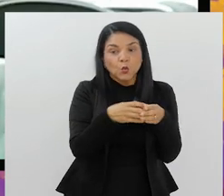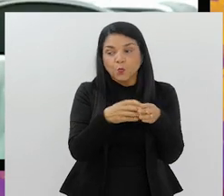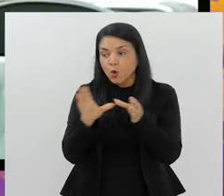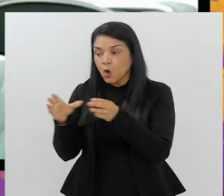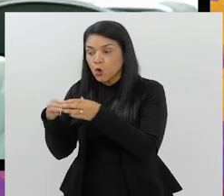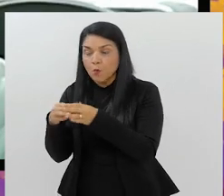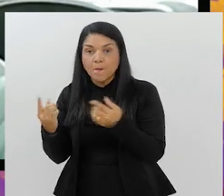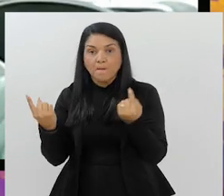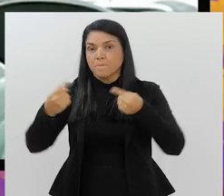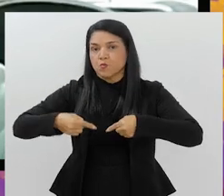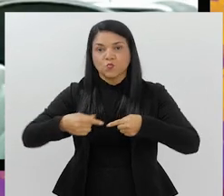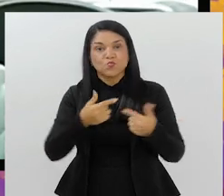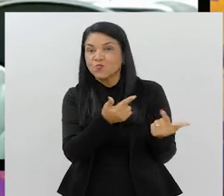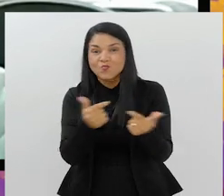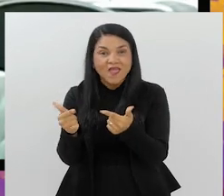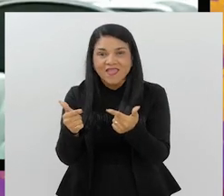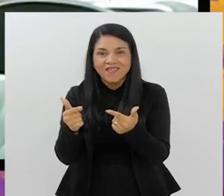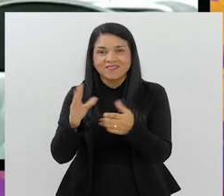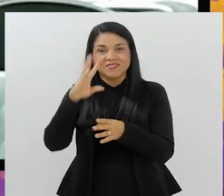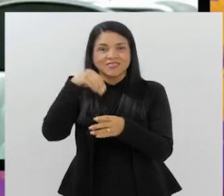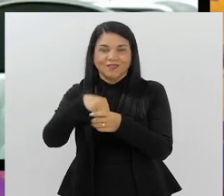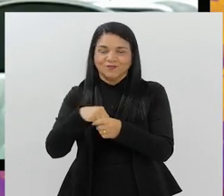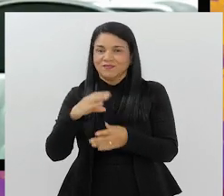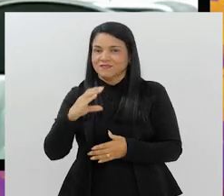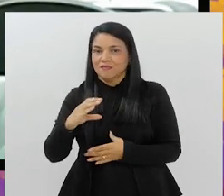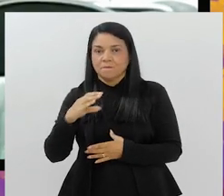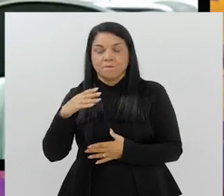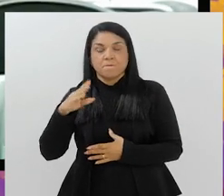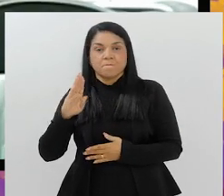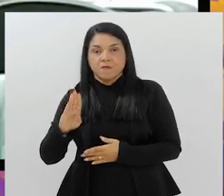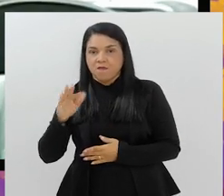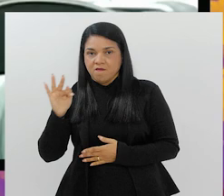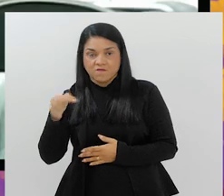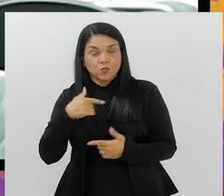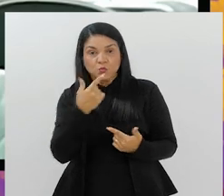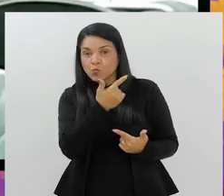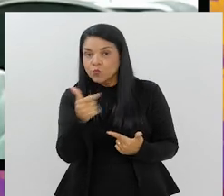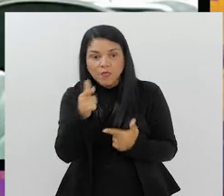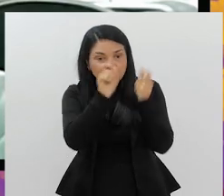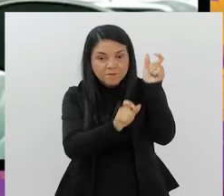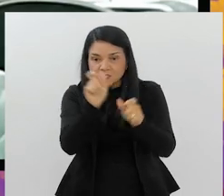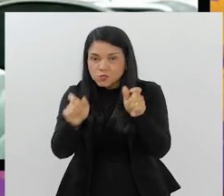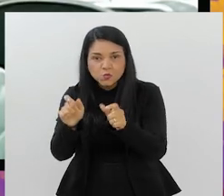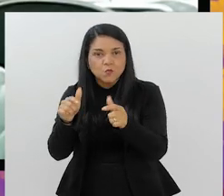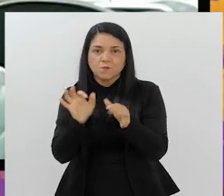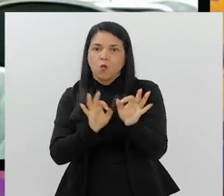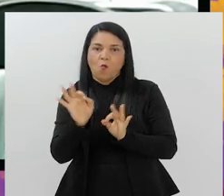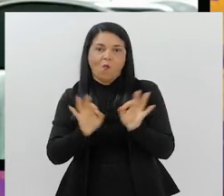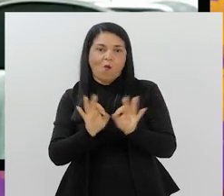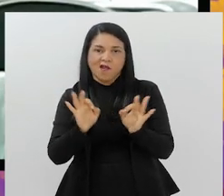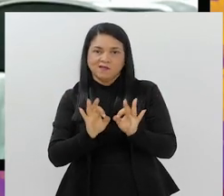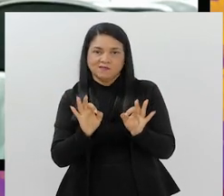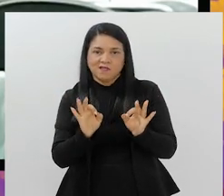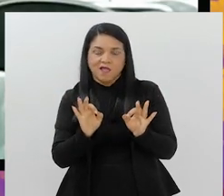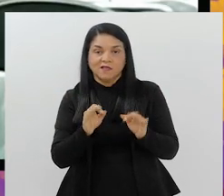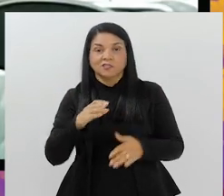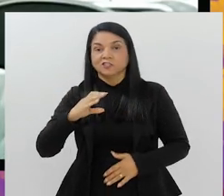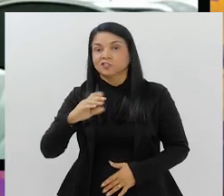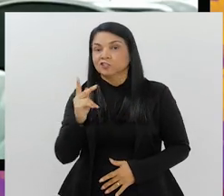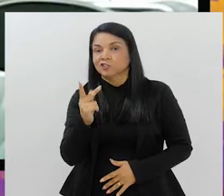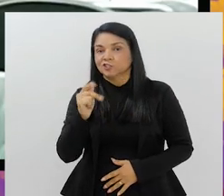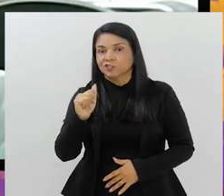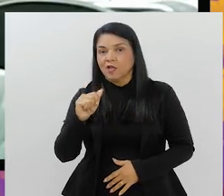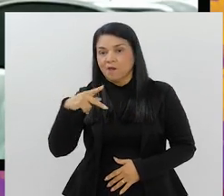instituída na CBF, não existem pessoas com capacidade de organizar uma chapa